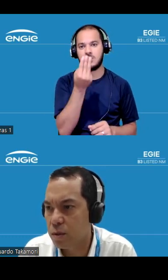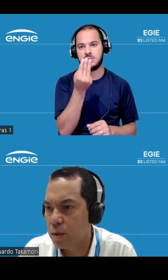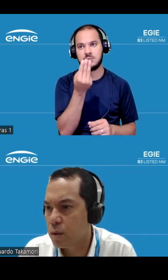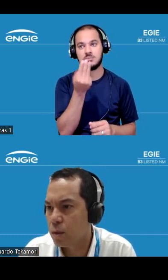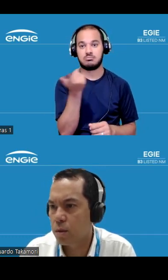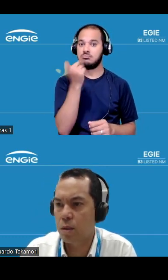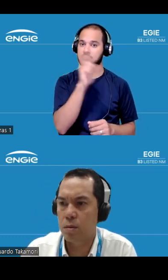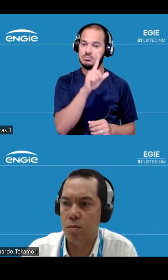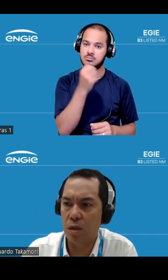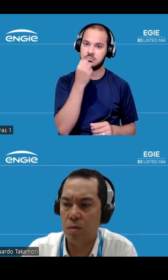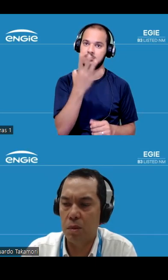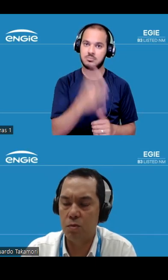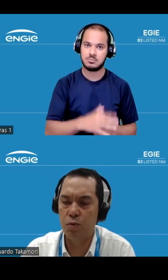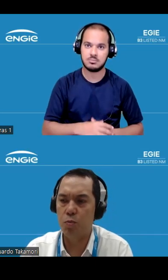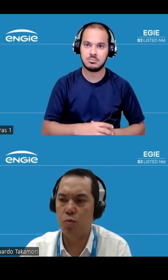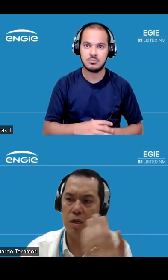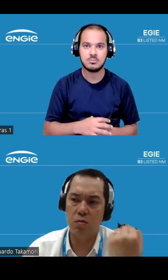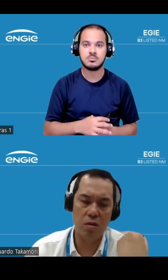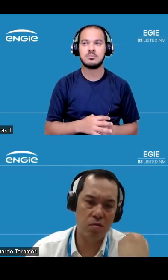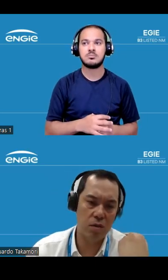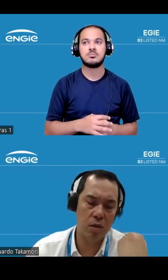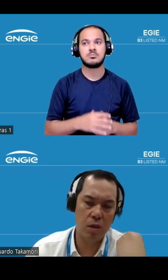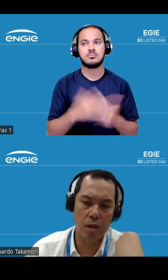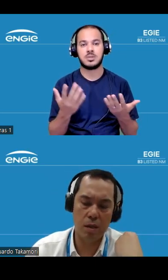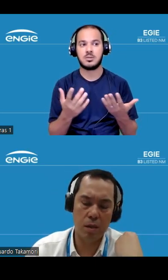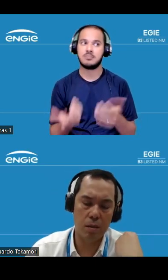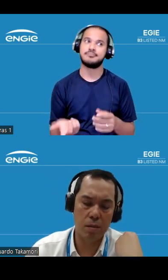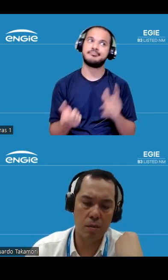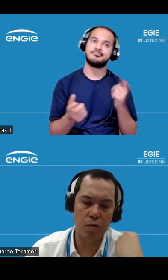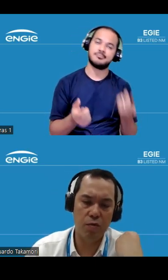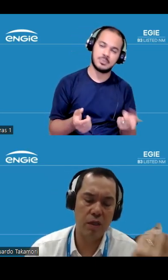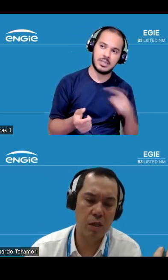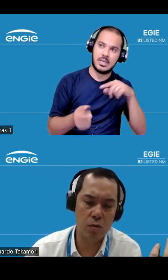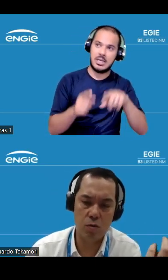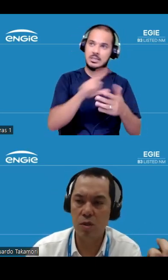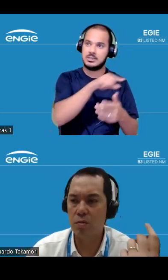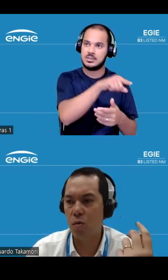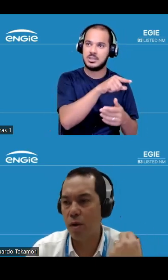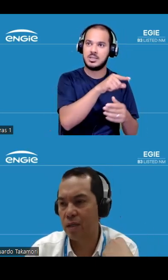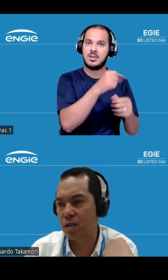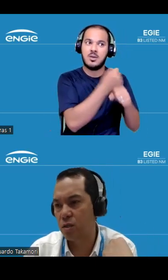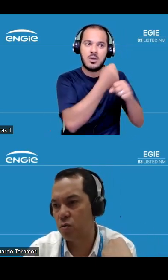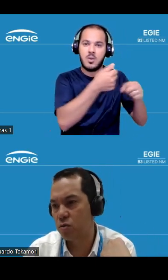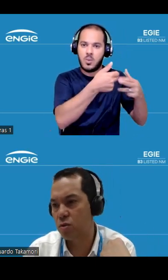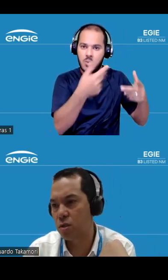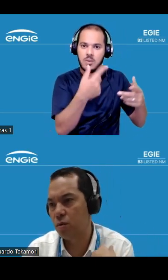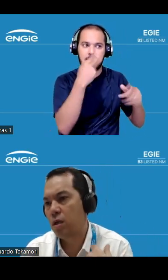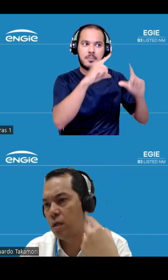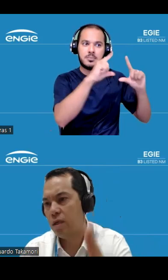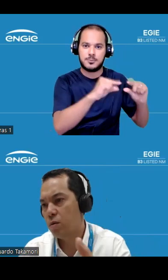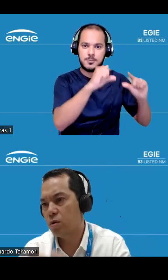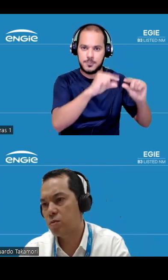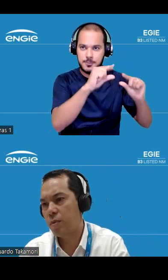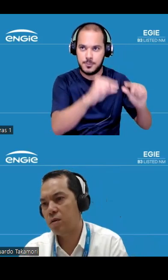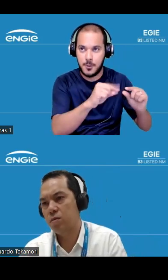concessão se por um lado teve o fim da construção qualquer receita de construção